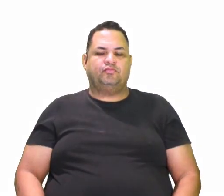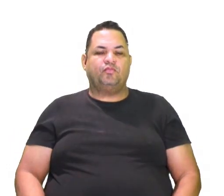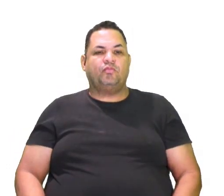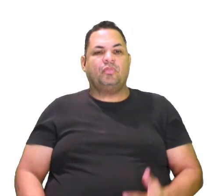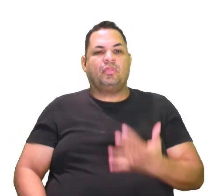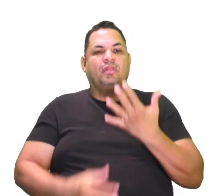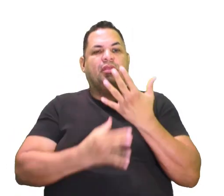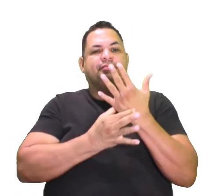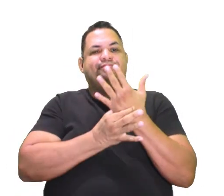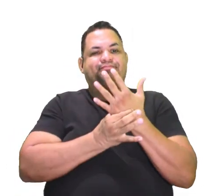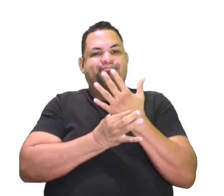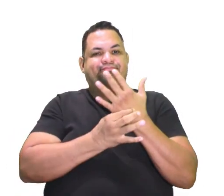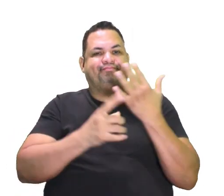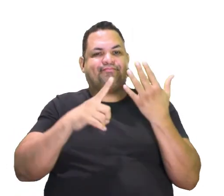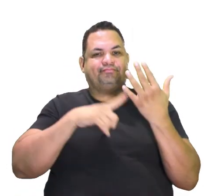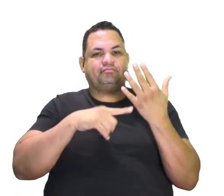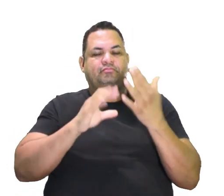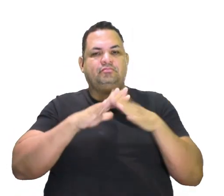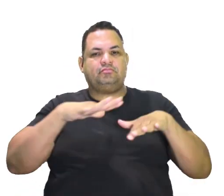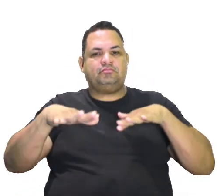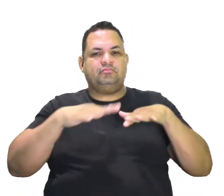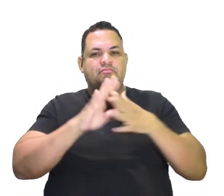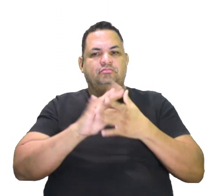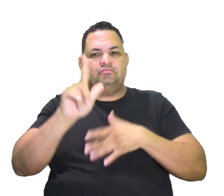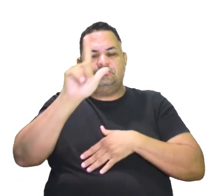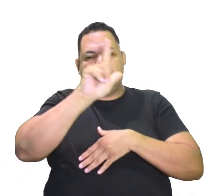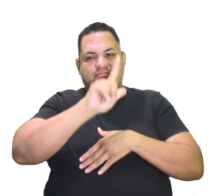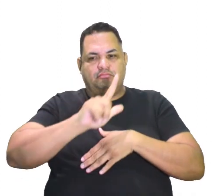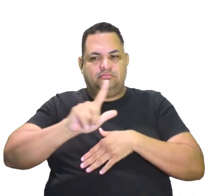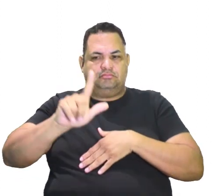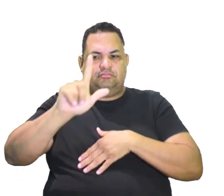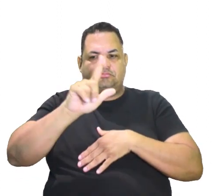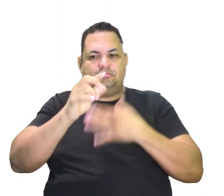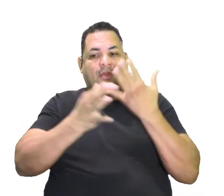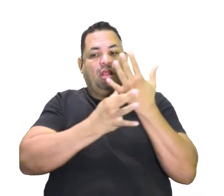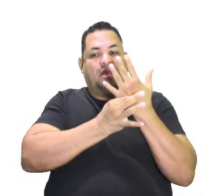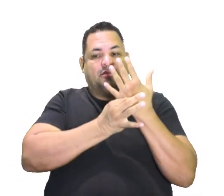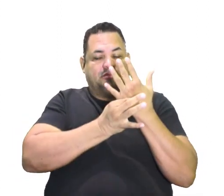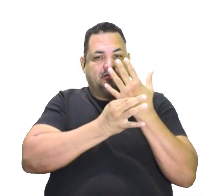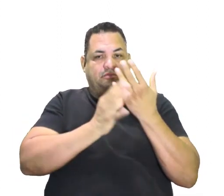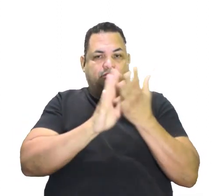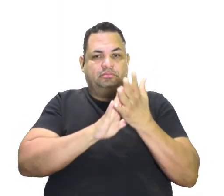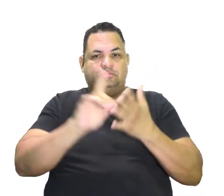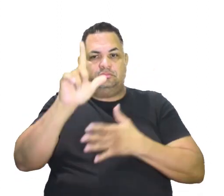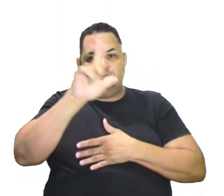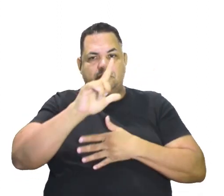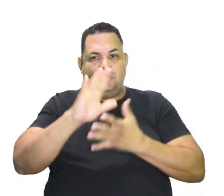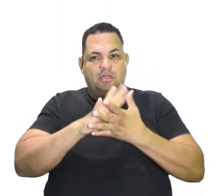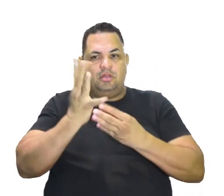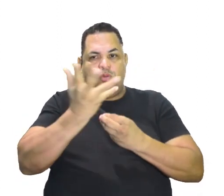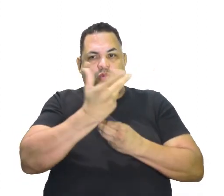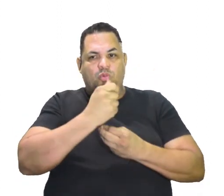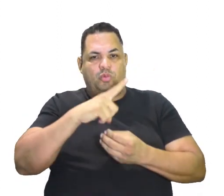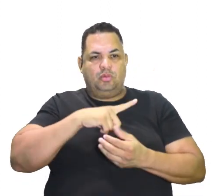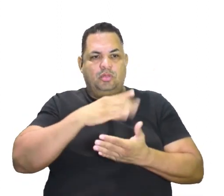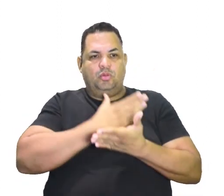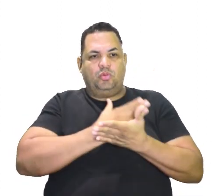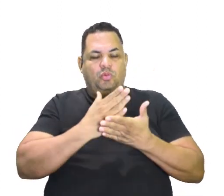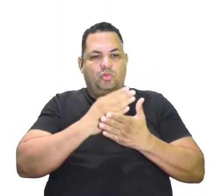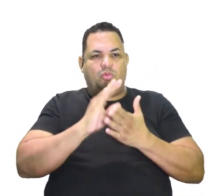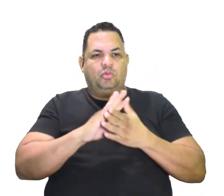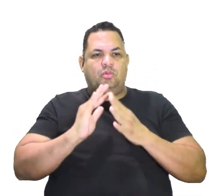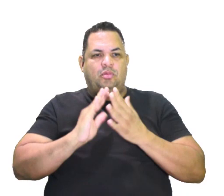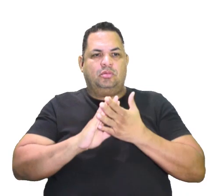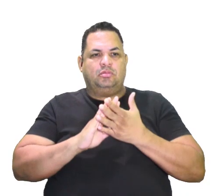nós temos que o realismo foi um movimento, é sobre o realismo, hein? Literário e artístico que teve início